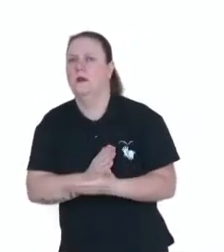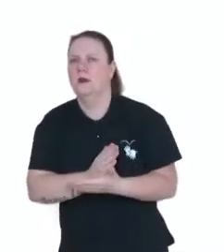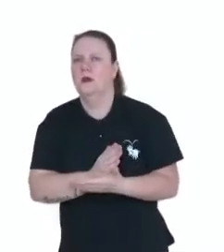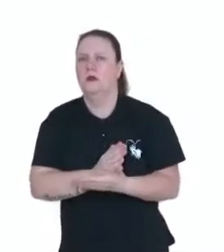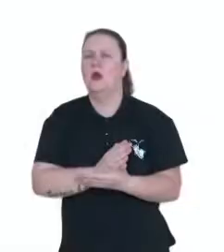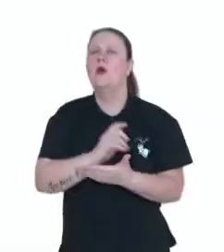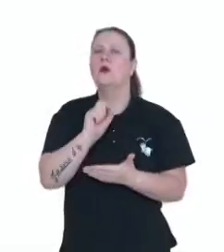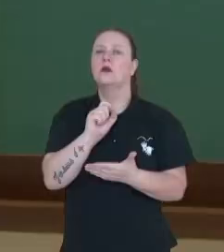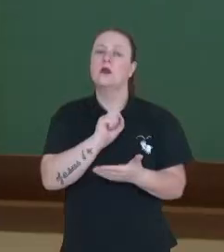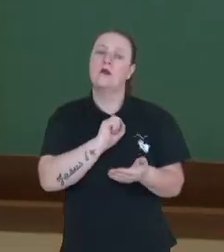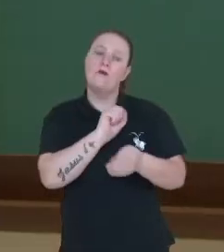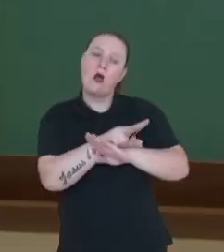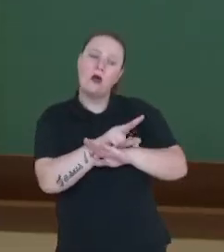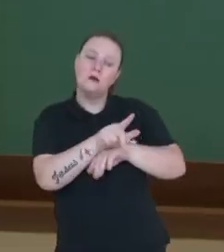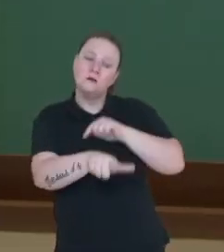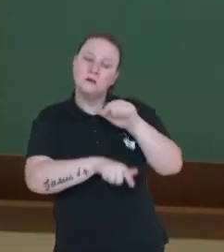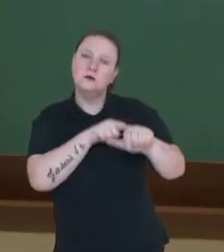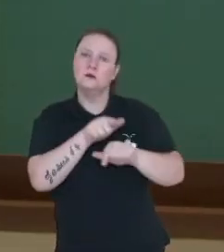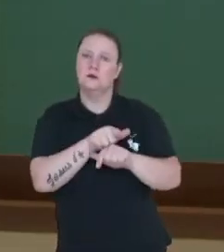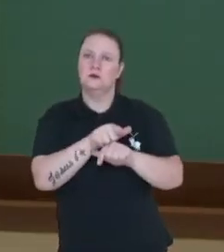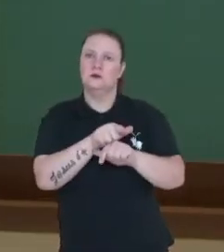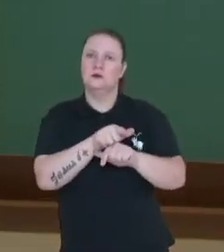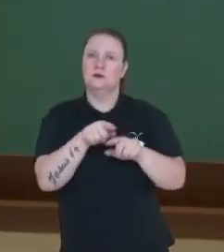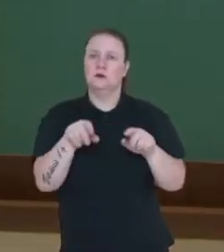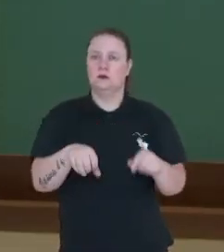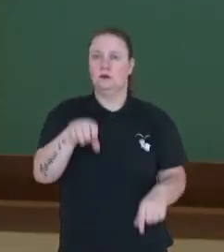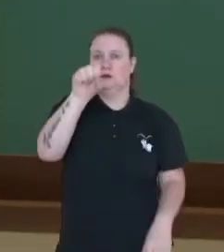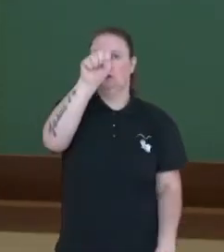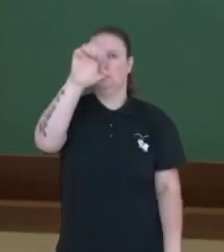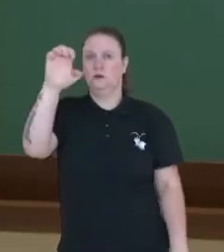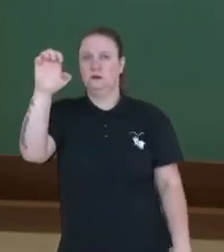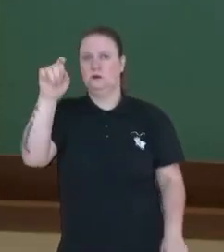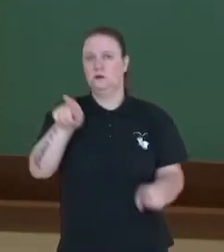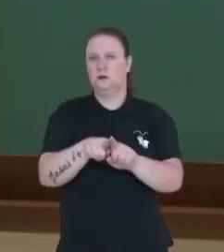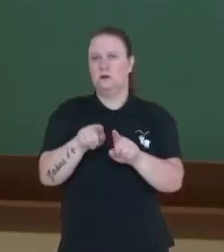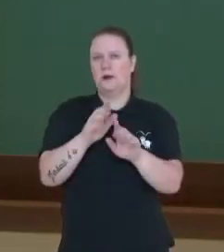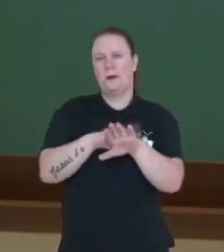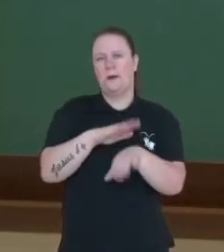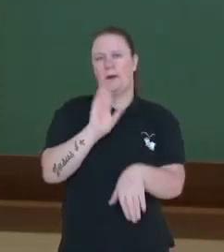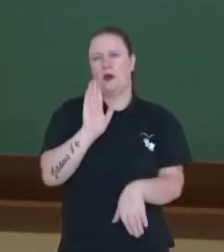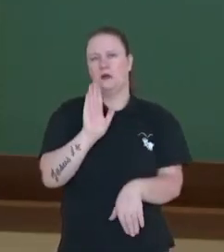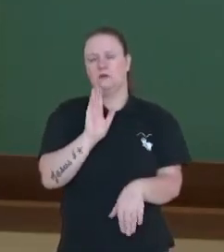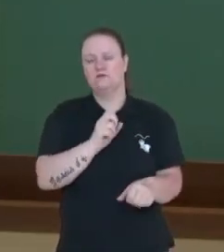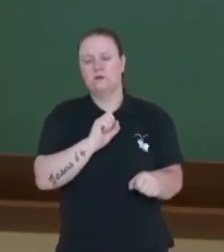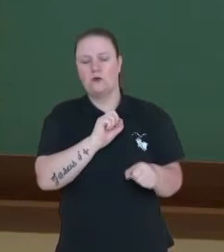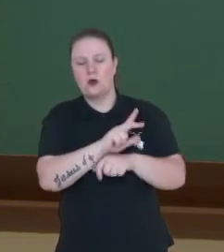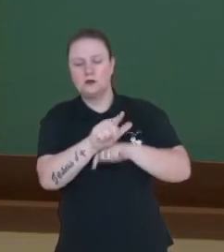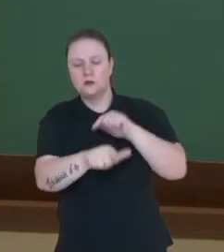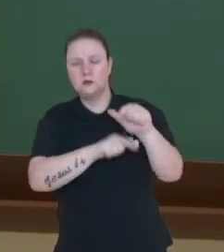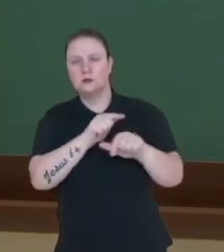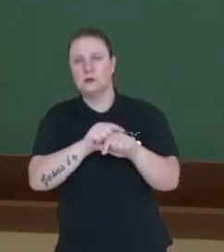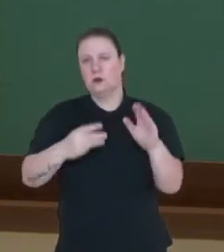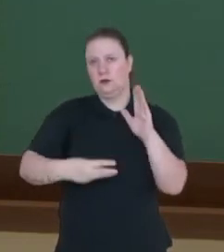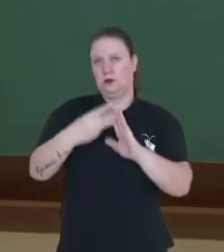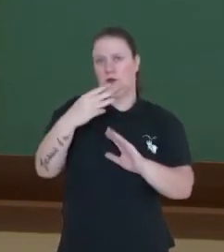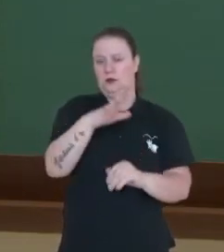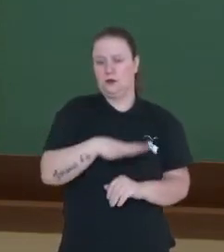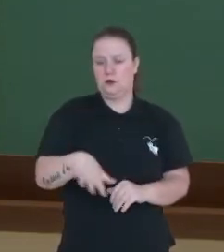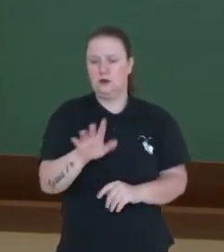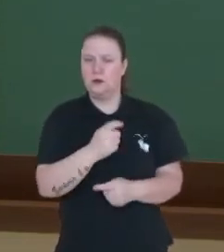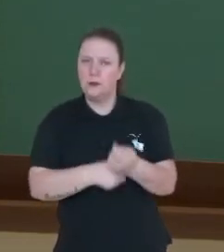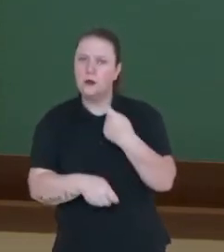emprego em cada região, no sudeste o que mais gera emprego é o setor terciário. E apresenta ali uma